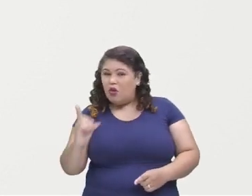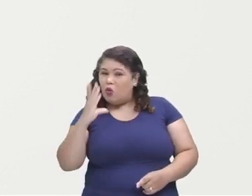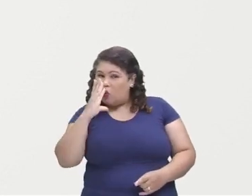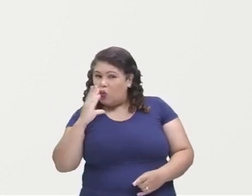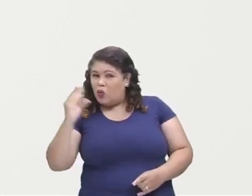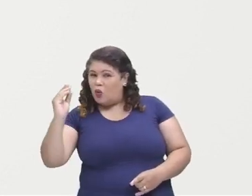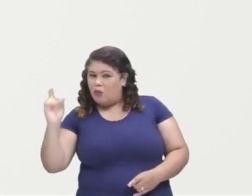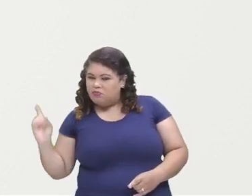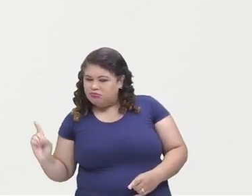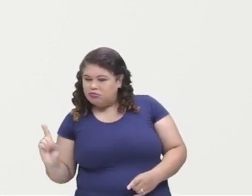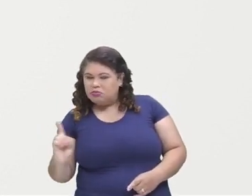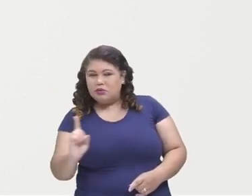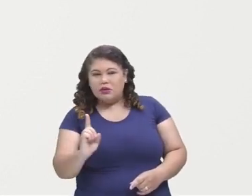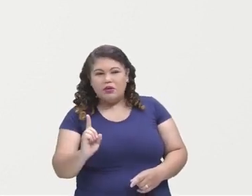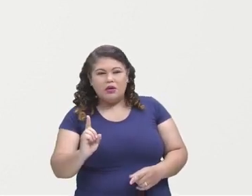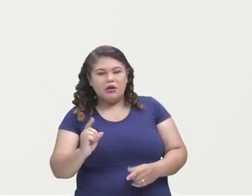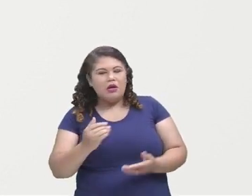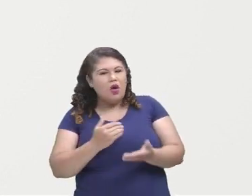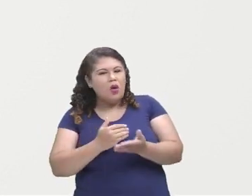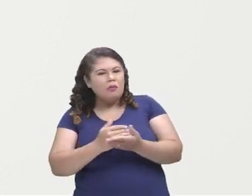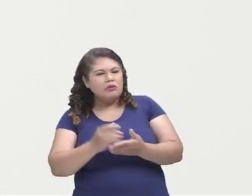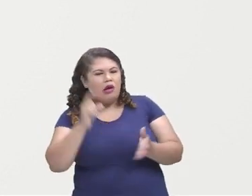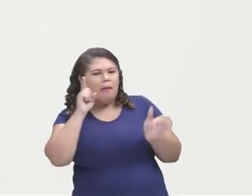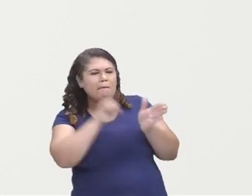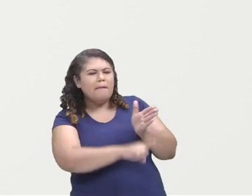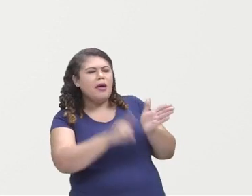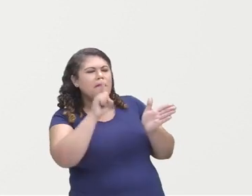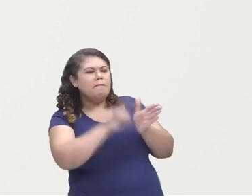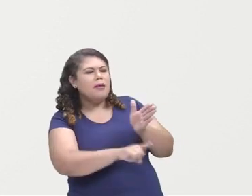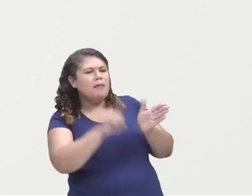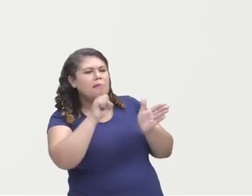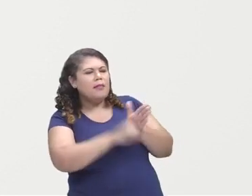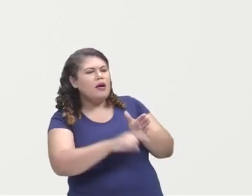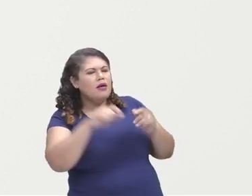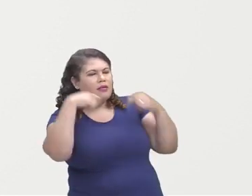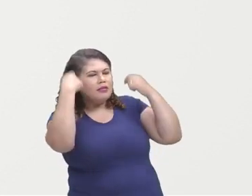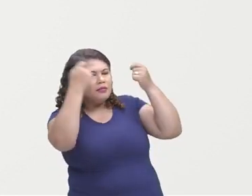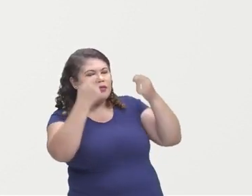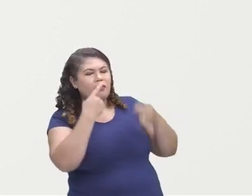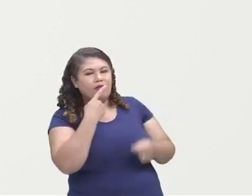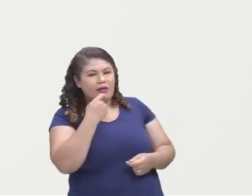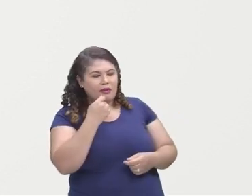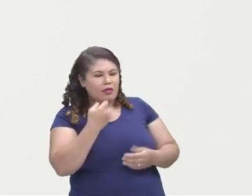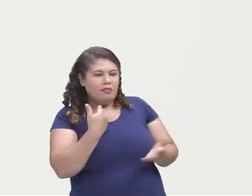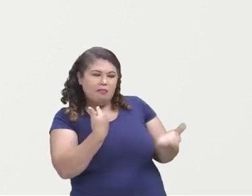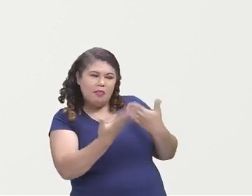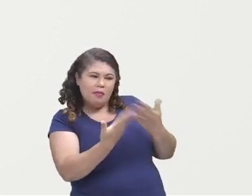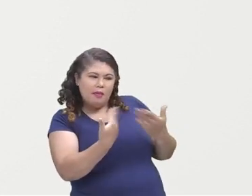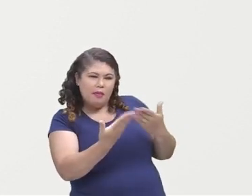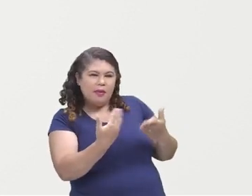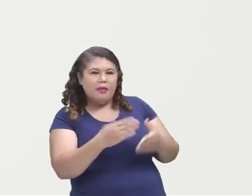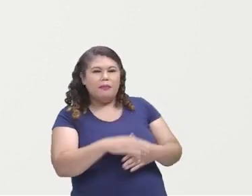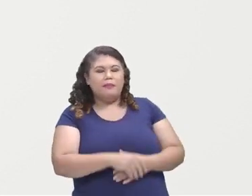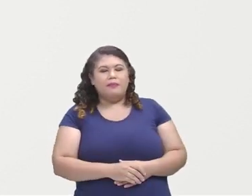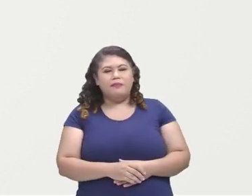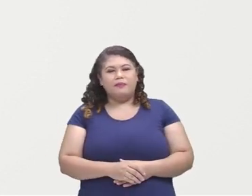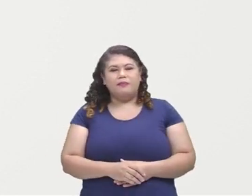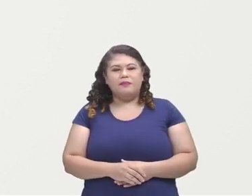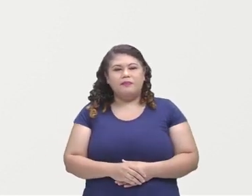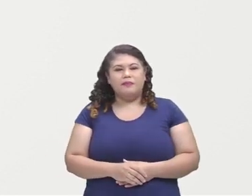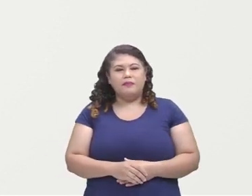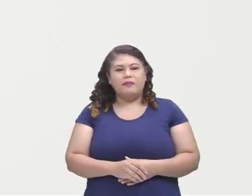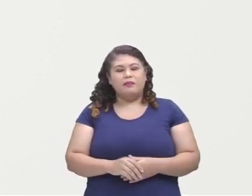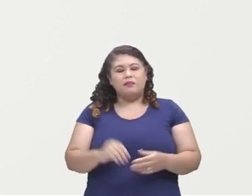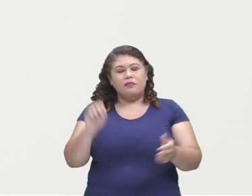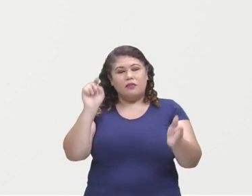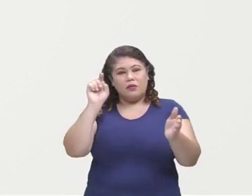e começou a fazer várias perguntas, a conversar com a Chapeuzinho Vermelho. Vamos agora para